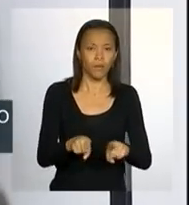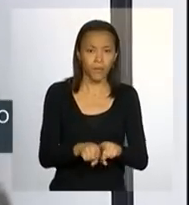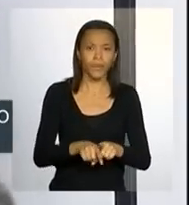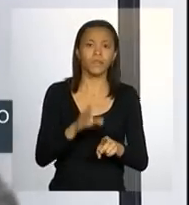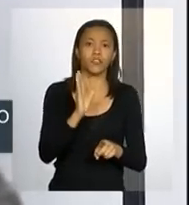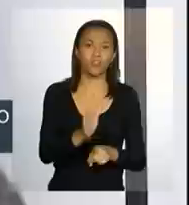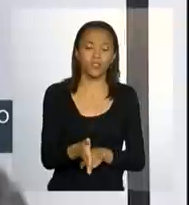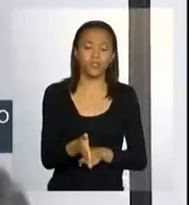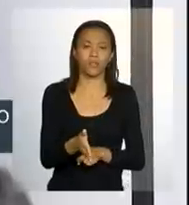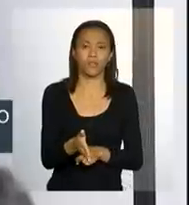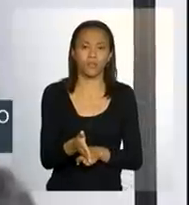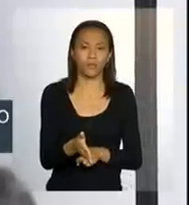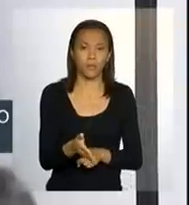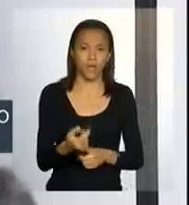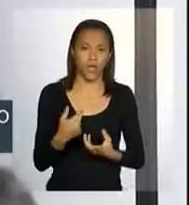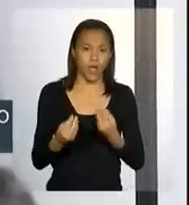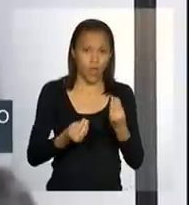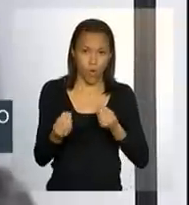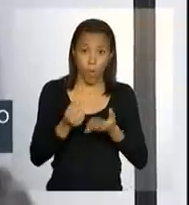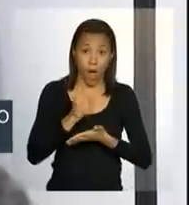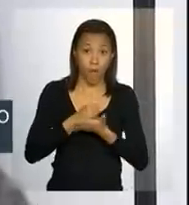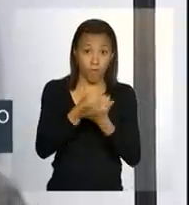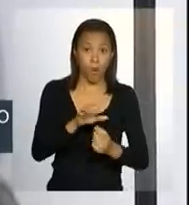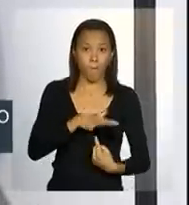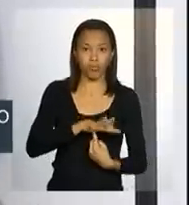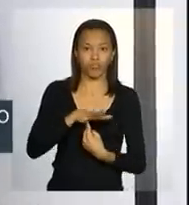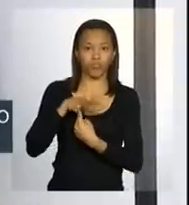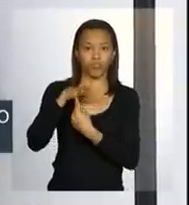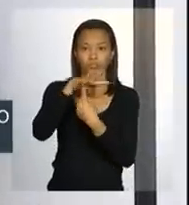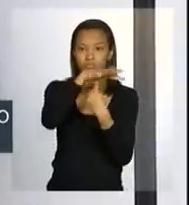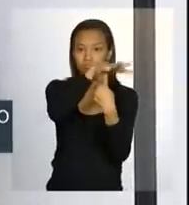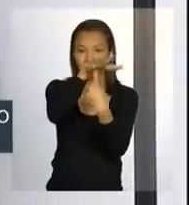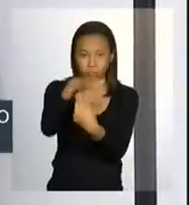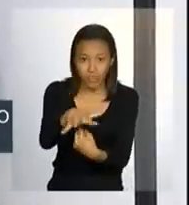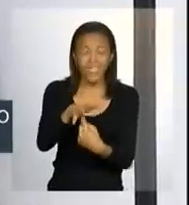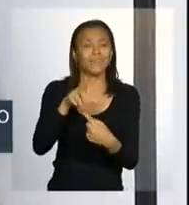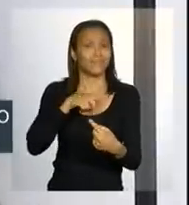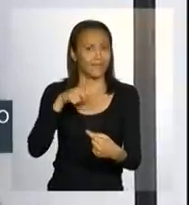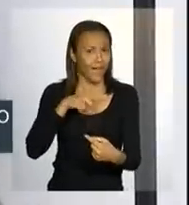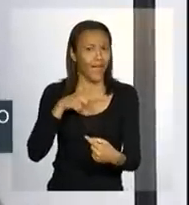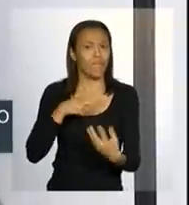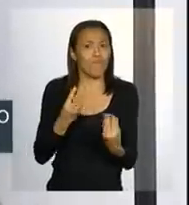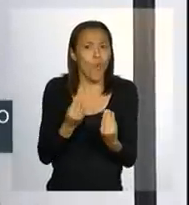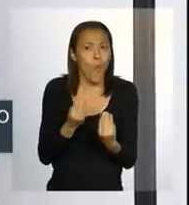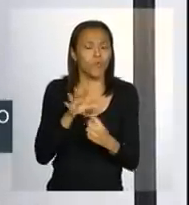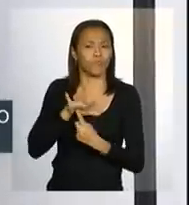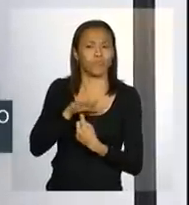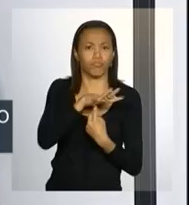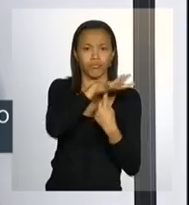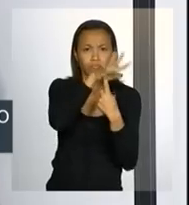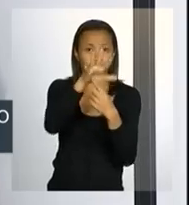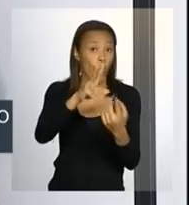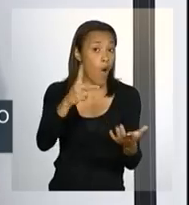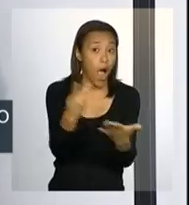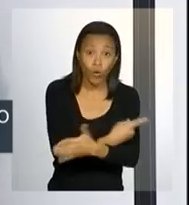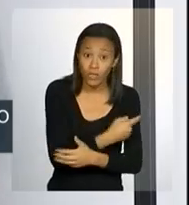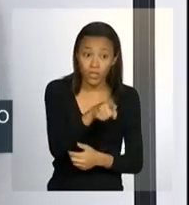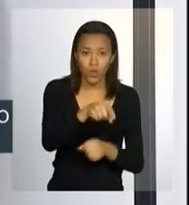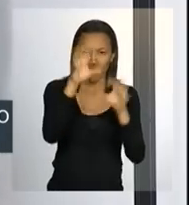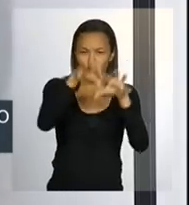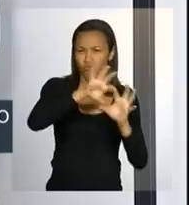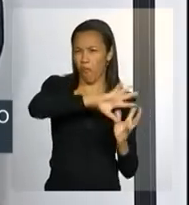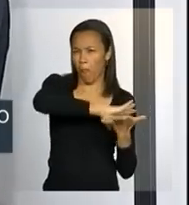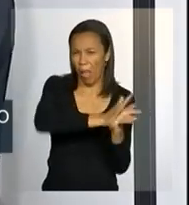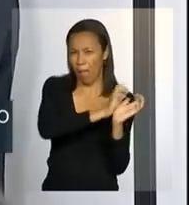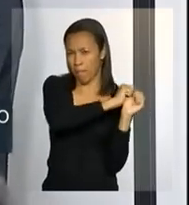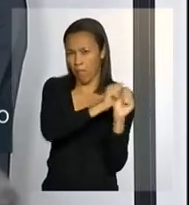em relação à parte do apoio aéreo. Existe muita mobilização de aeronaves quando dá ocorrência desses